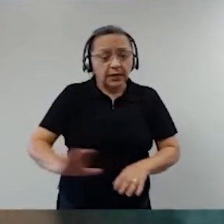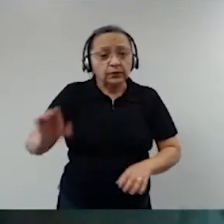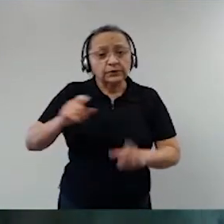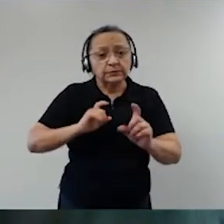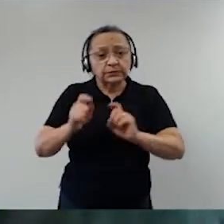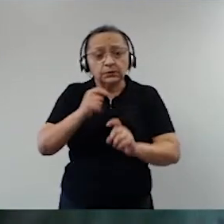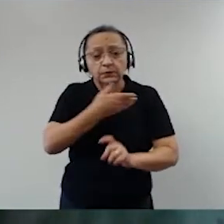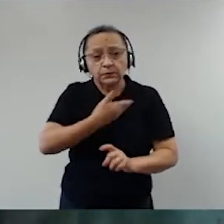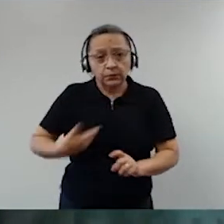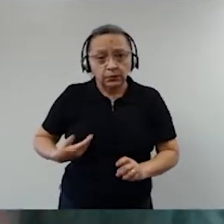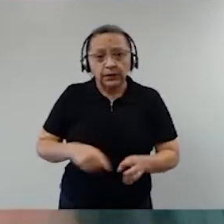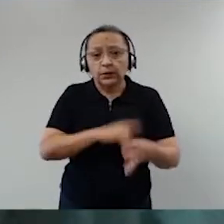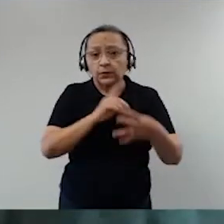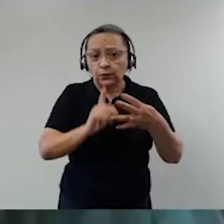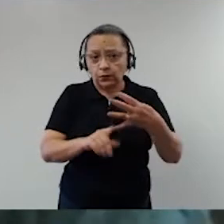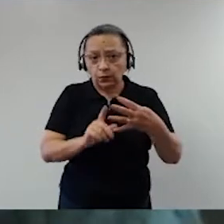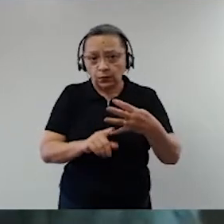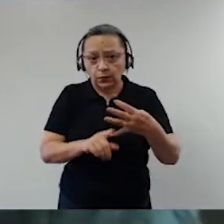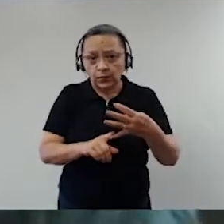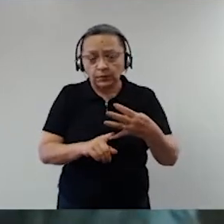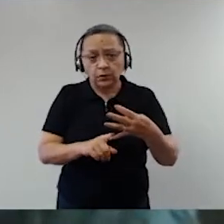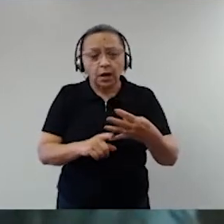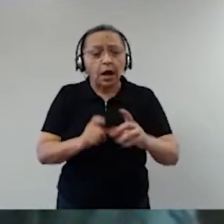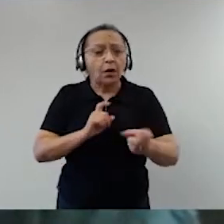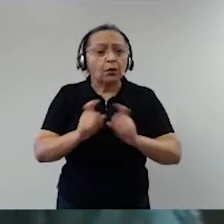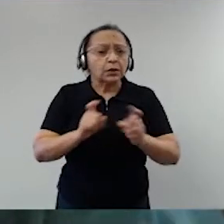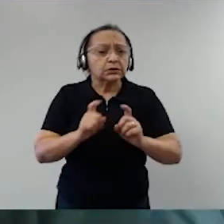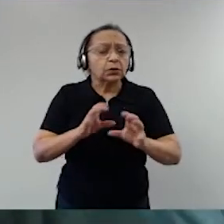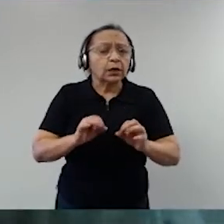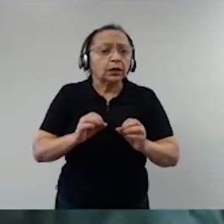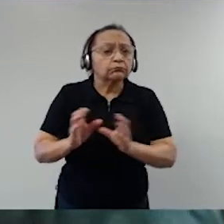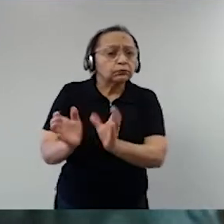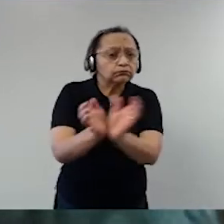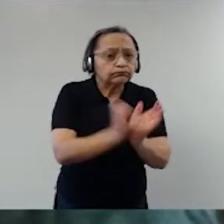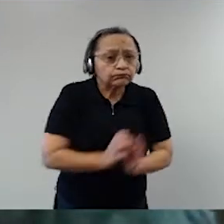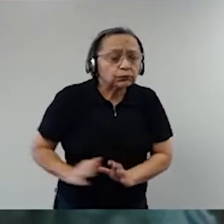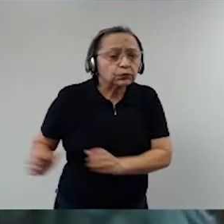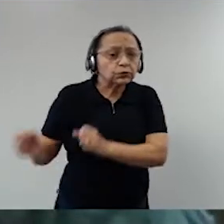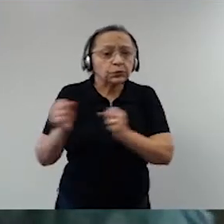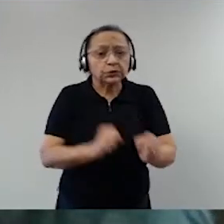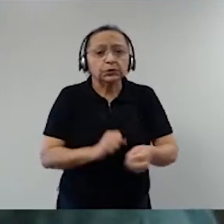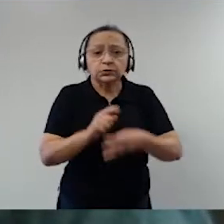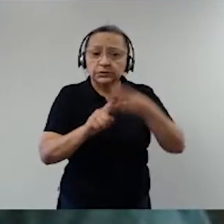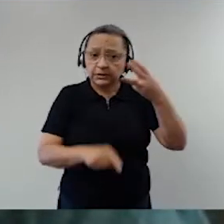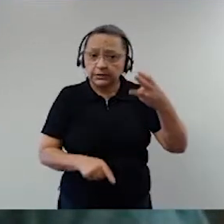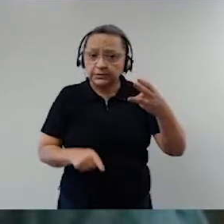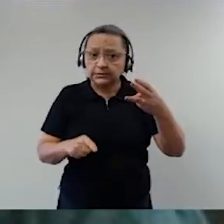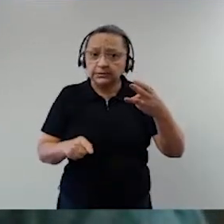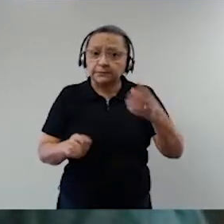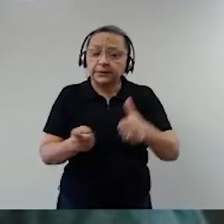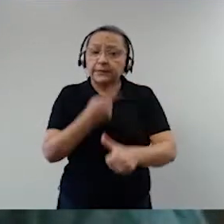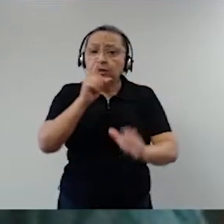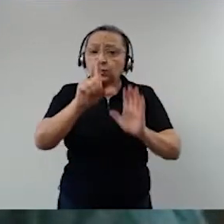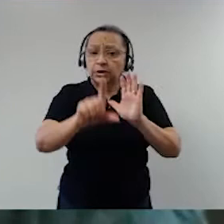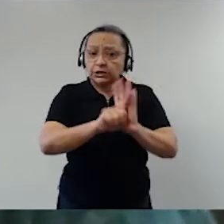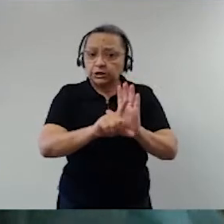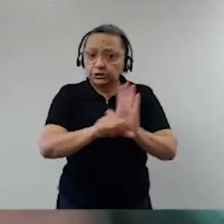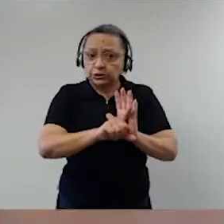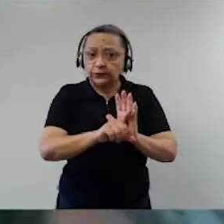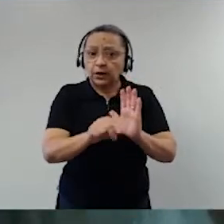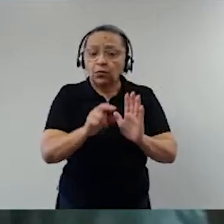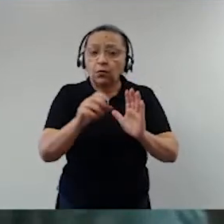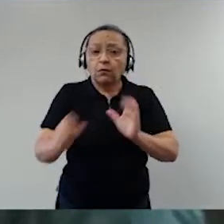Pública. O quarto, a organização dos poderes. Primeiro, o legislativo, porque é o poder que